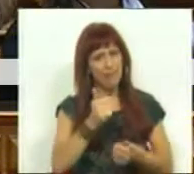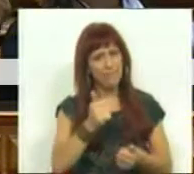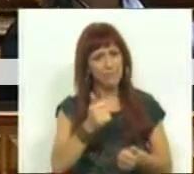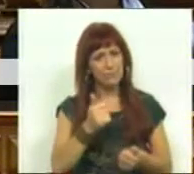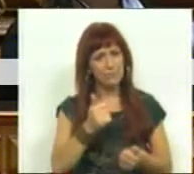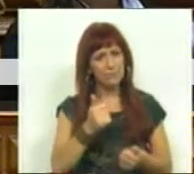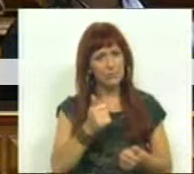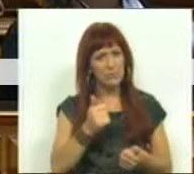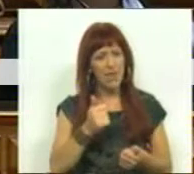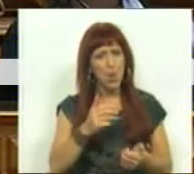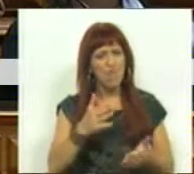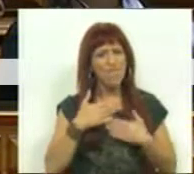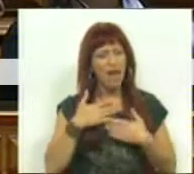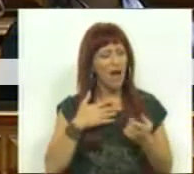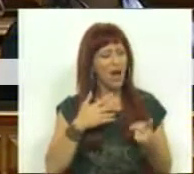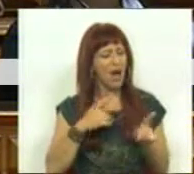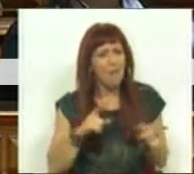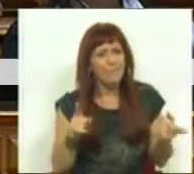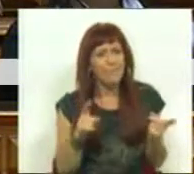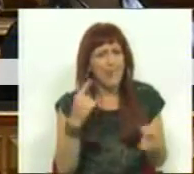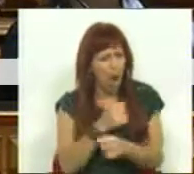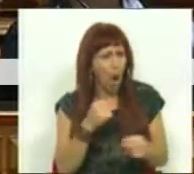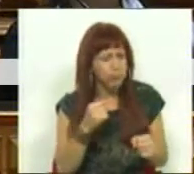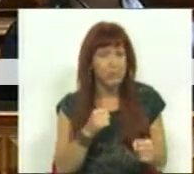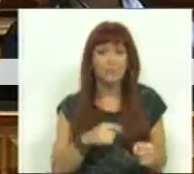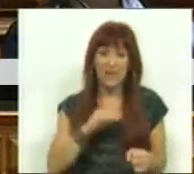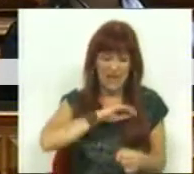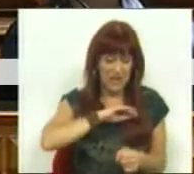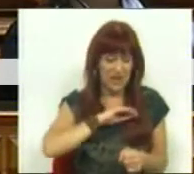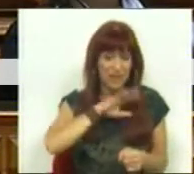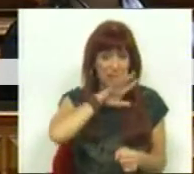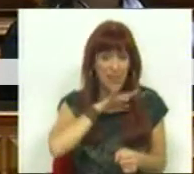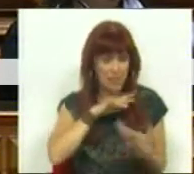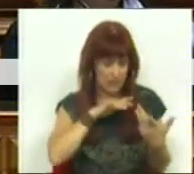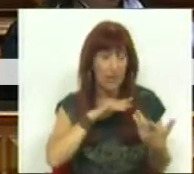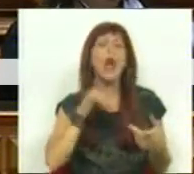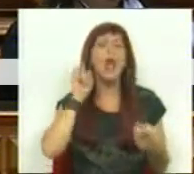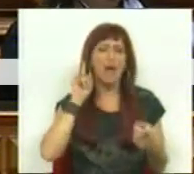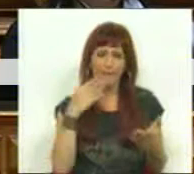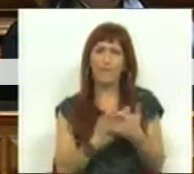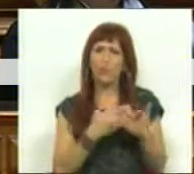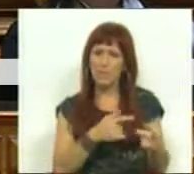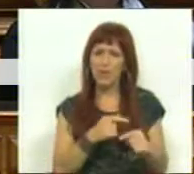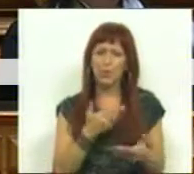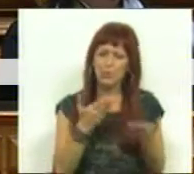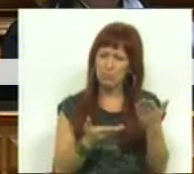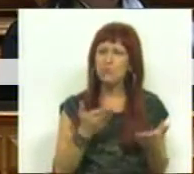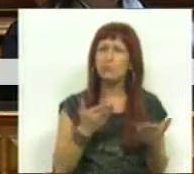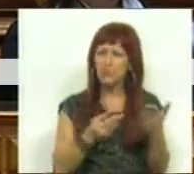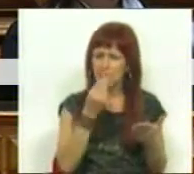que não os conduza, em alguns casos, à obesidade. O rendimento familiar é fundamental para uma